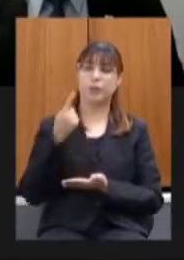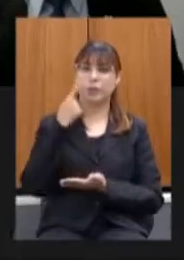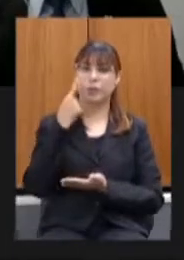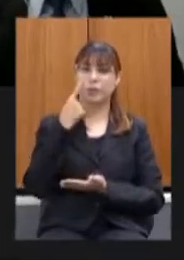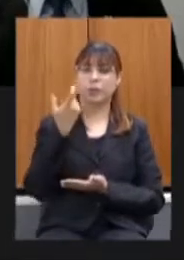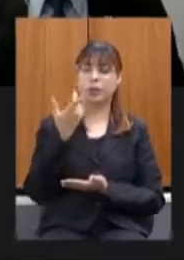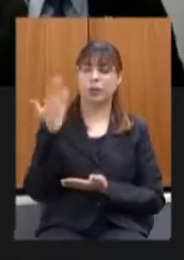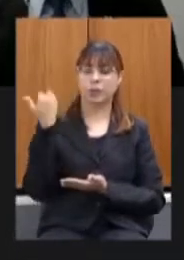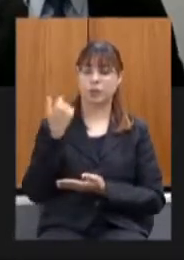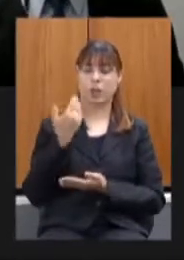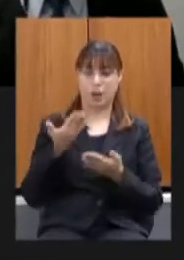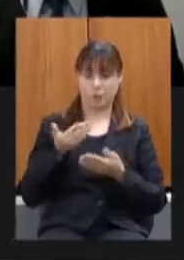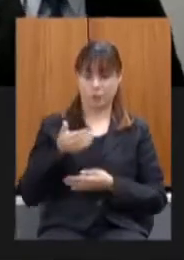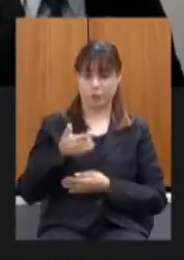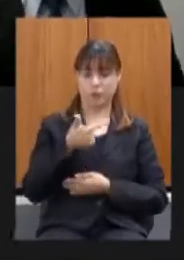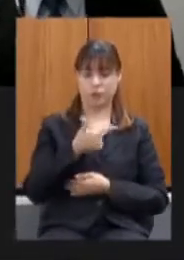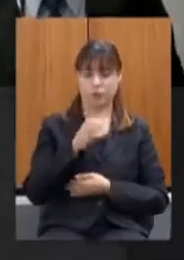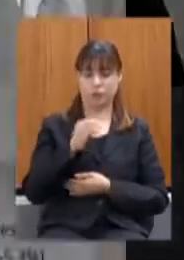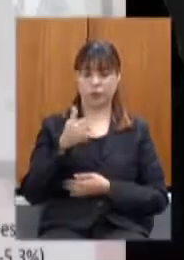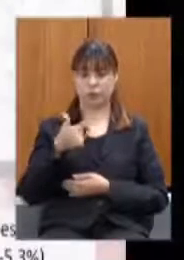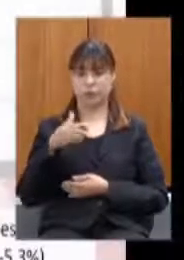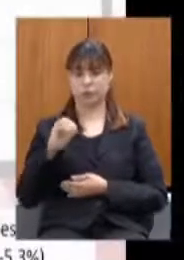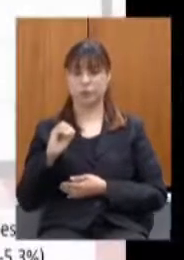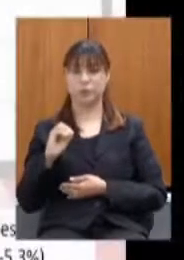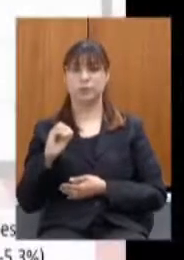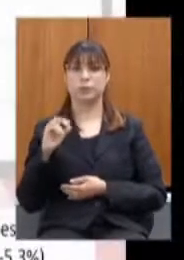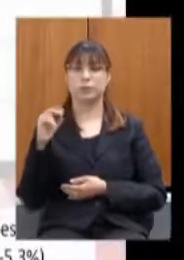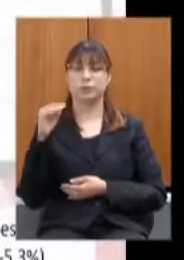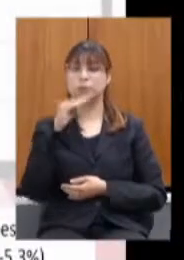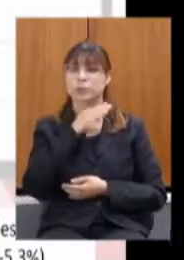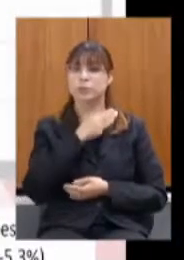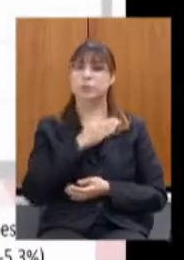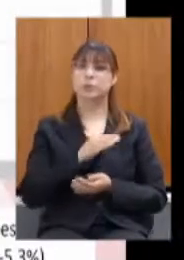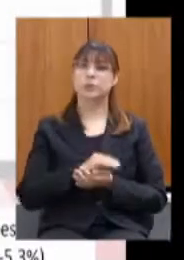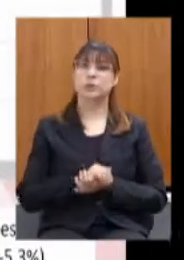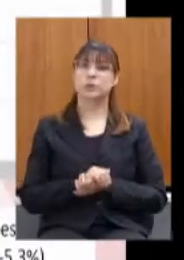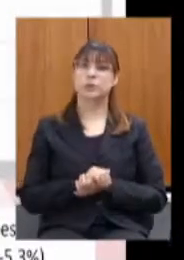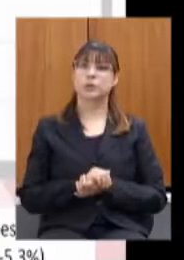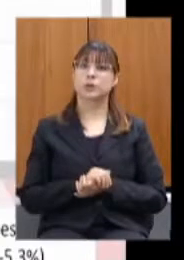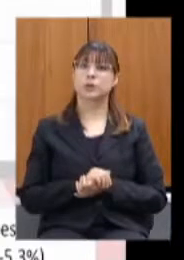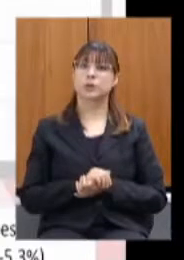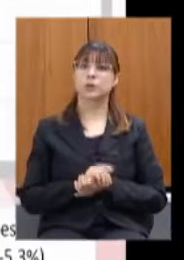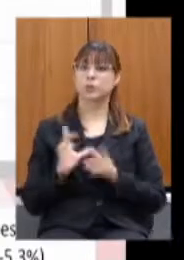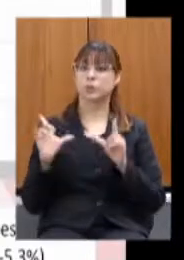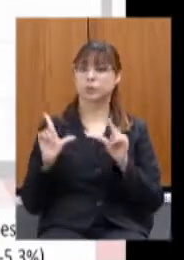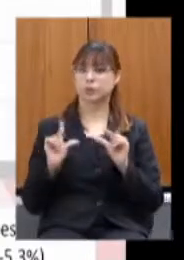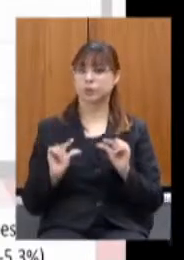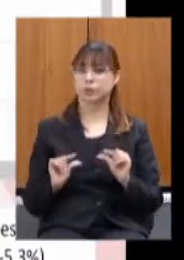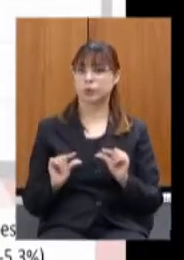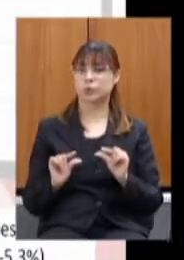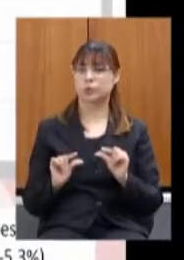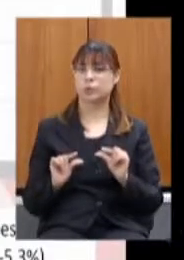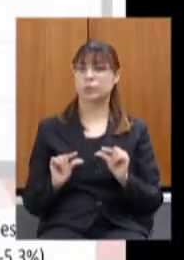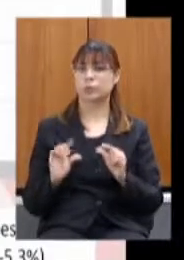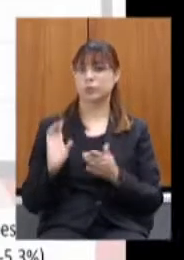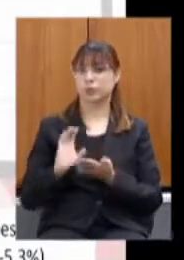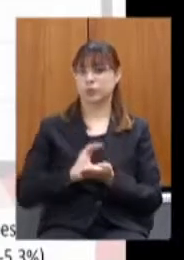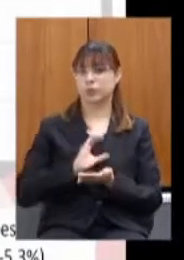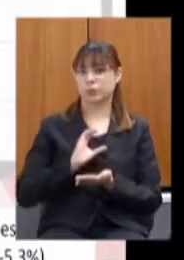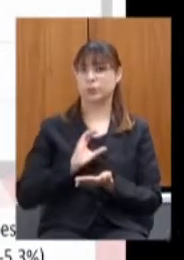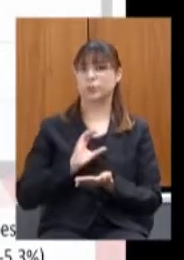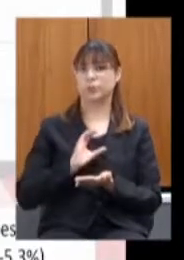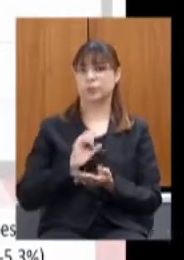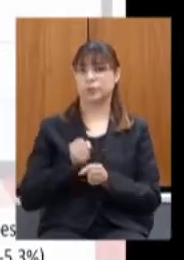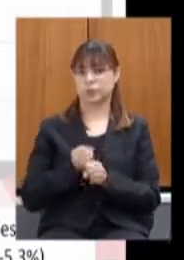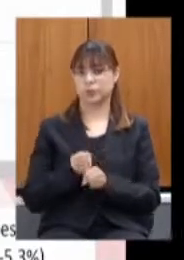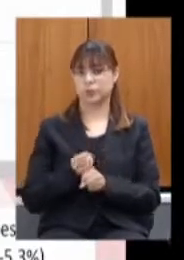o ano de 2020 esse comportamento gente os senhores mesmo já colocaram nós tivemos uma queda de arrecadação este